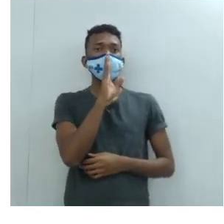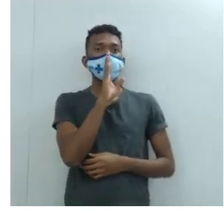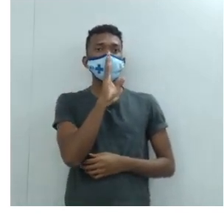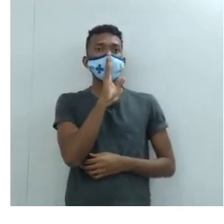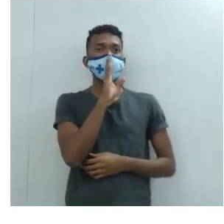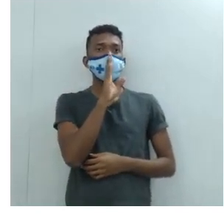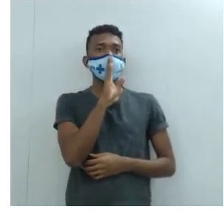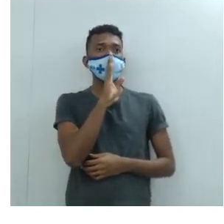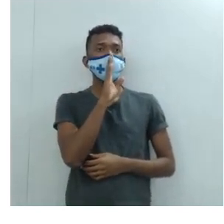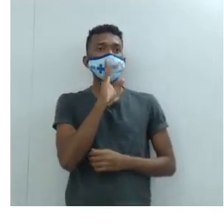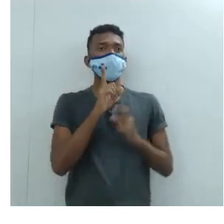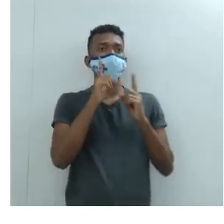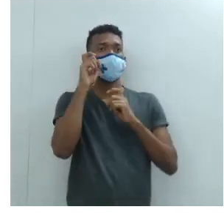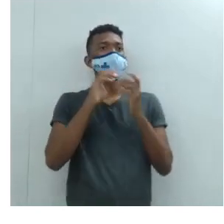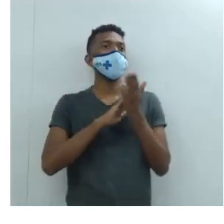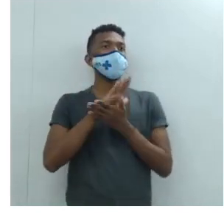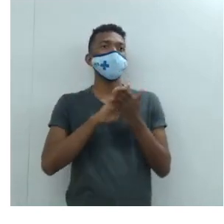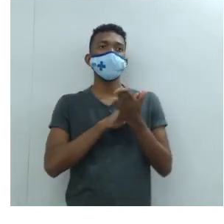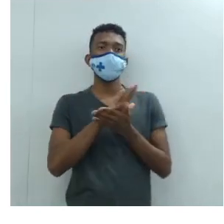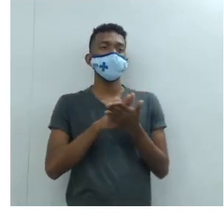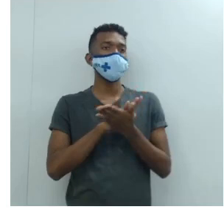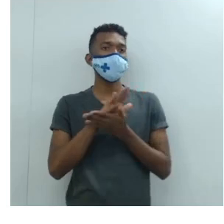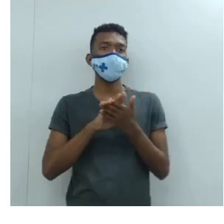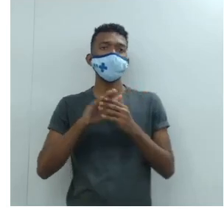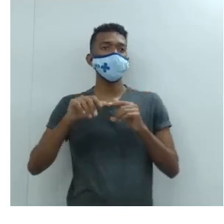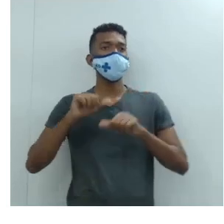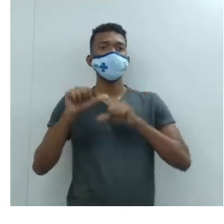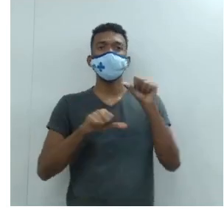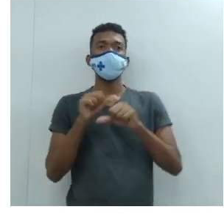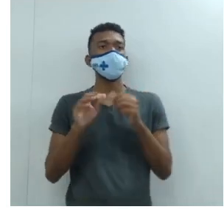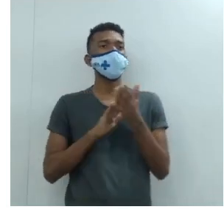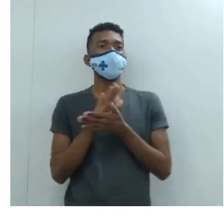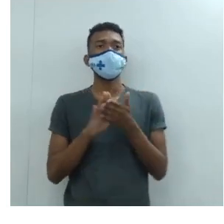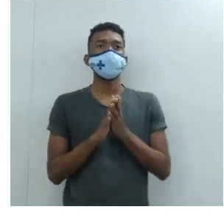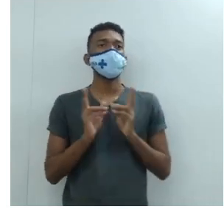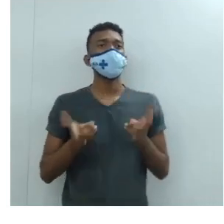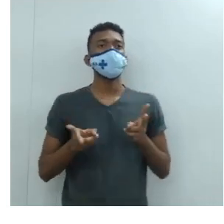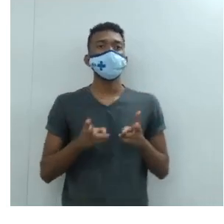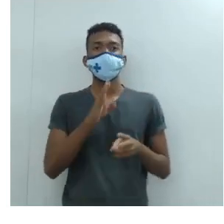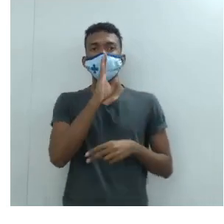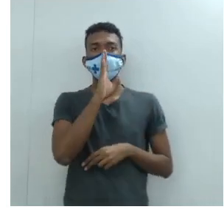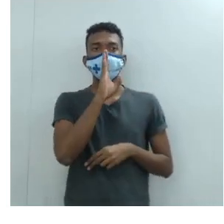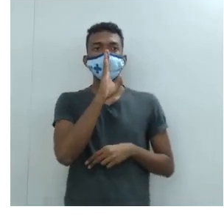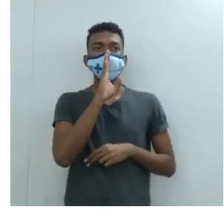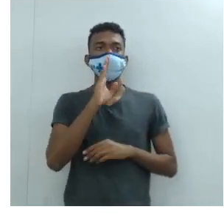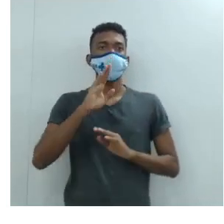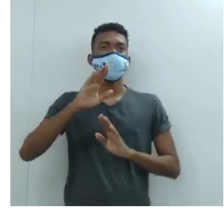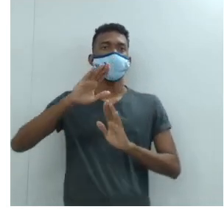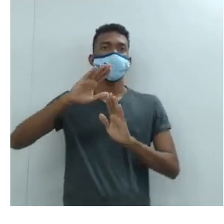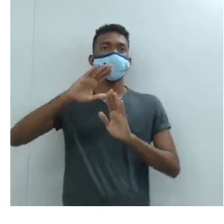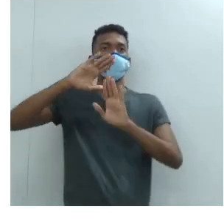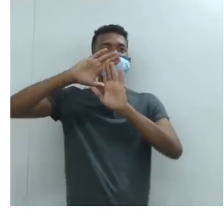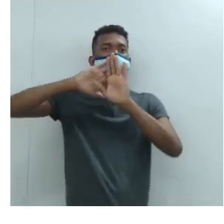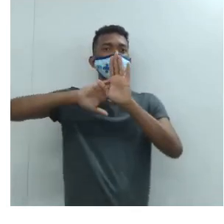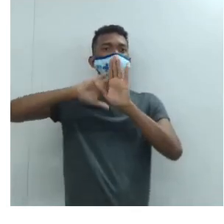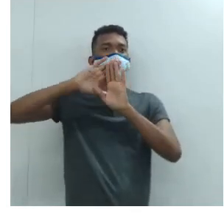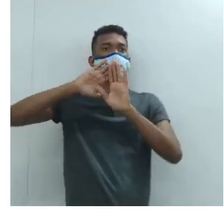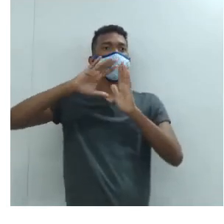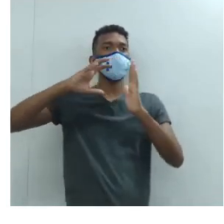expressões invariáveis, fixas e um fundo chapado.